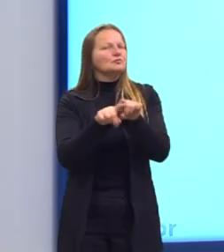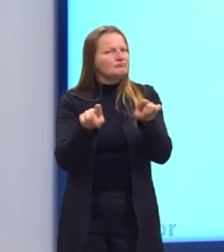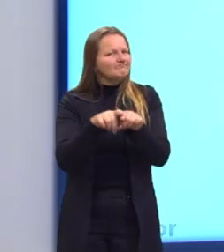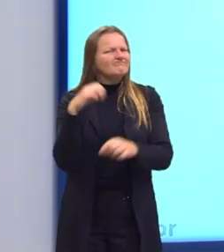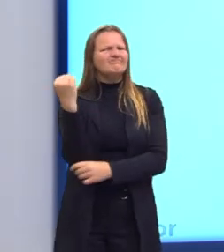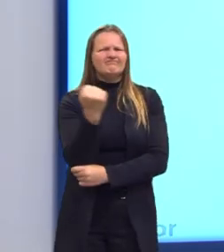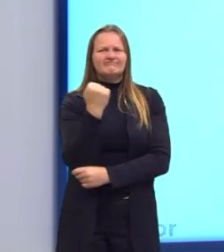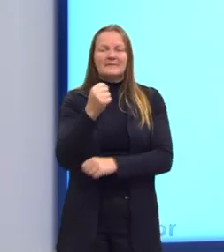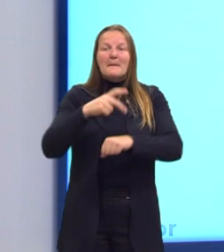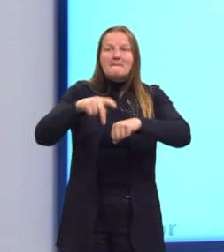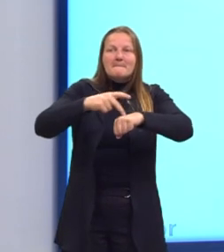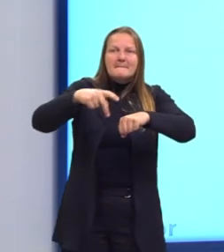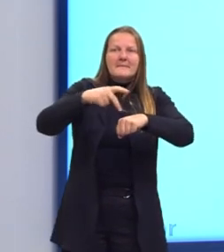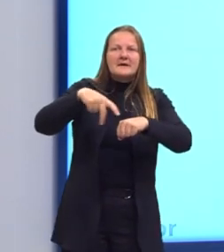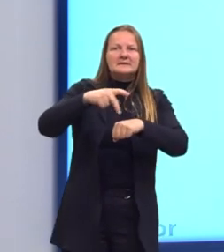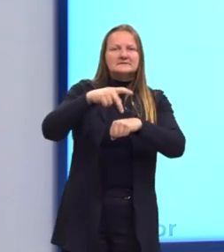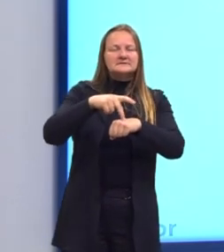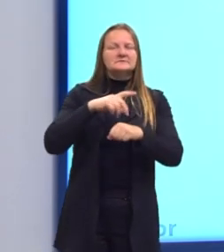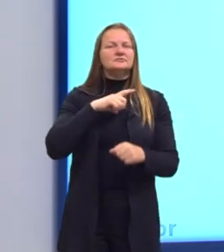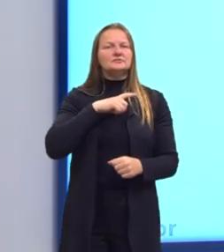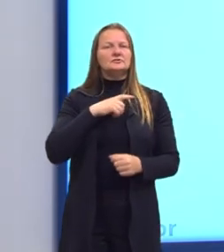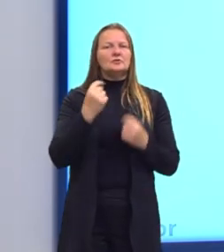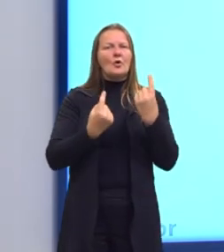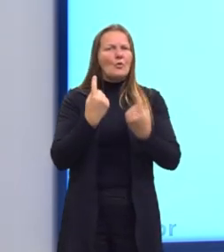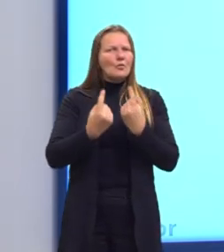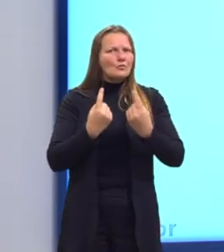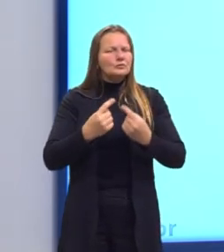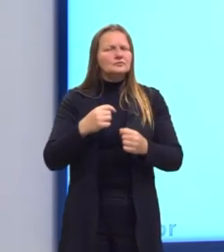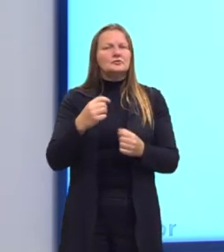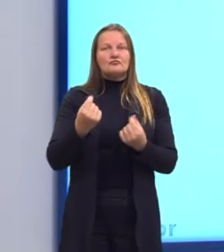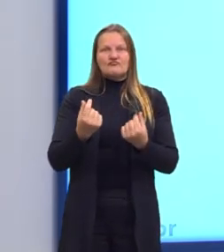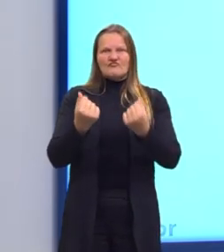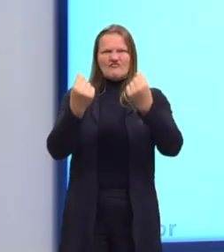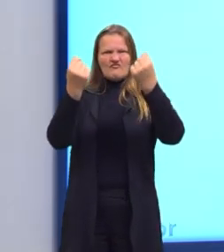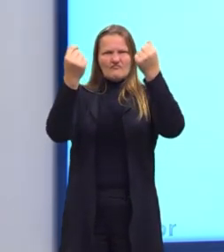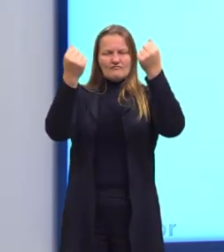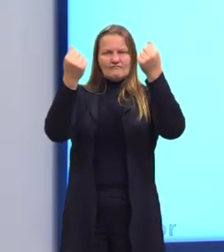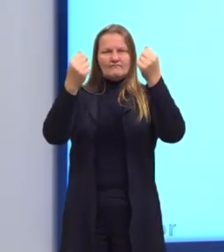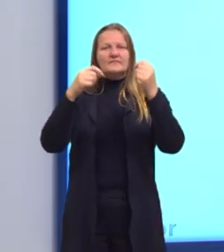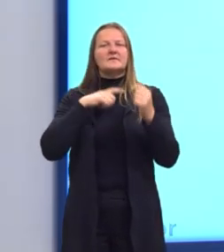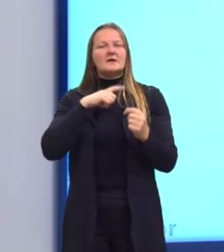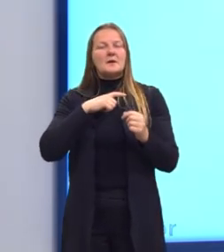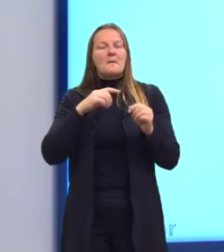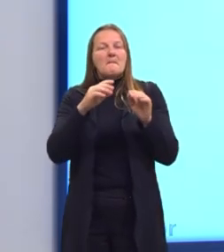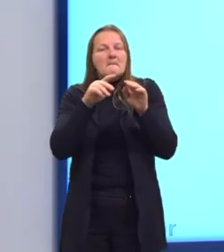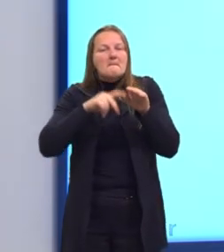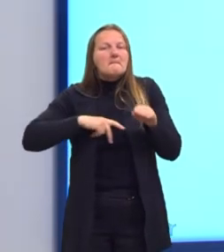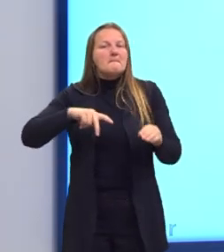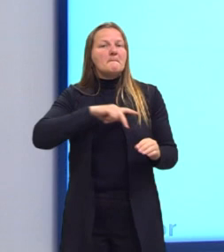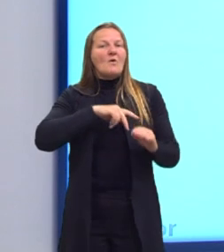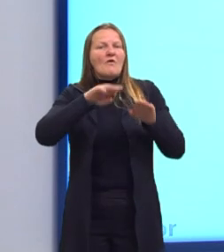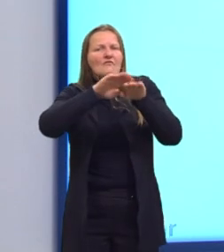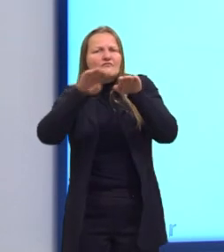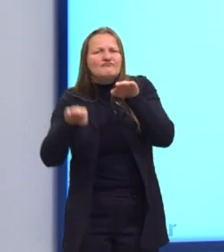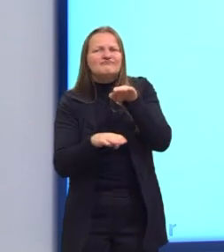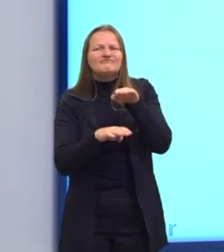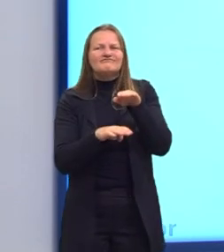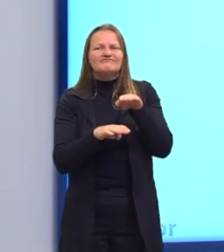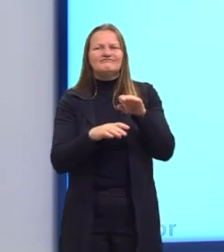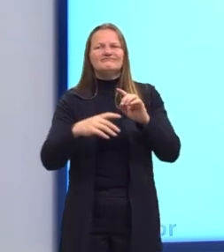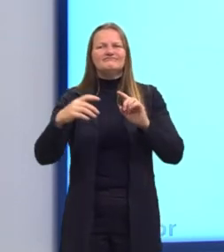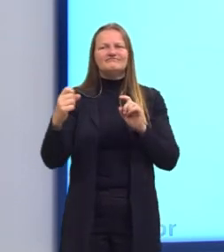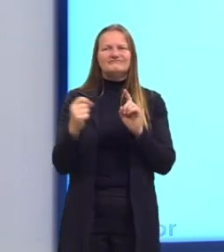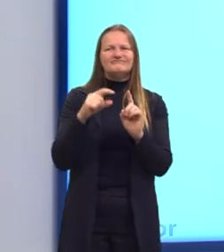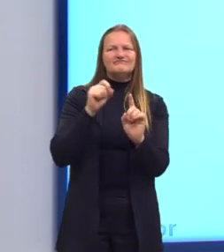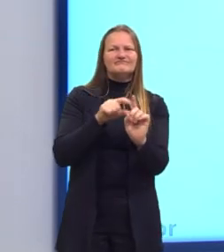os países que concentraram muita riqueza, é evidente que os povos menos favorecidos vão se deslocar